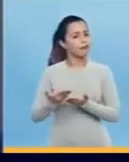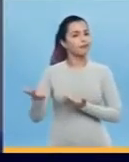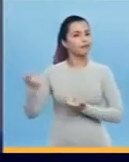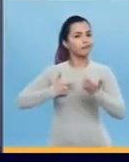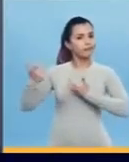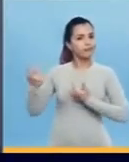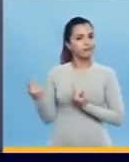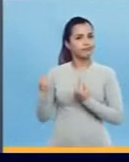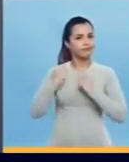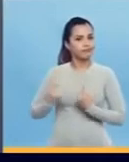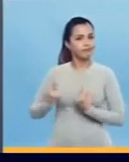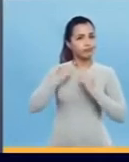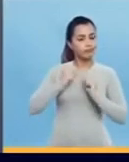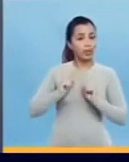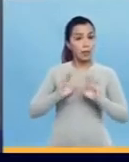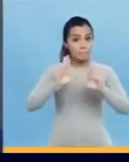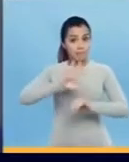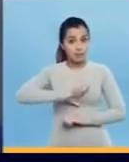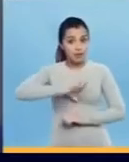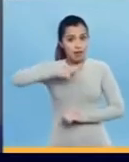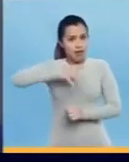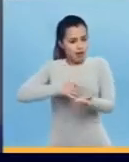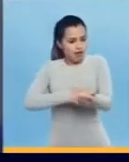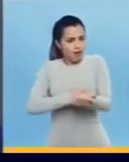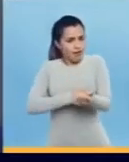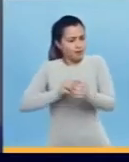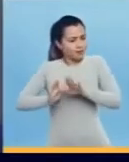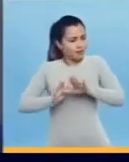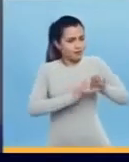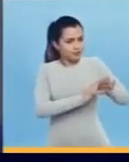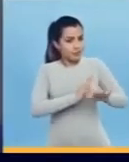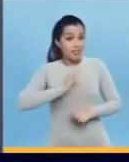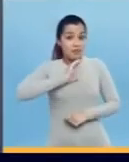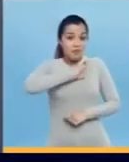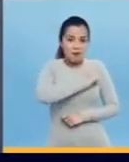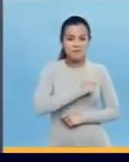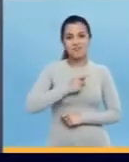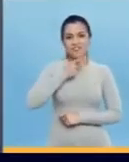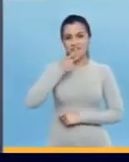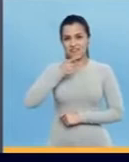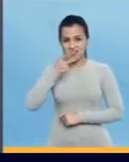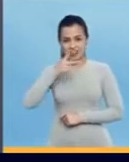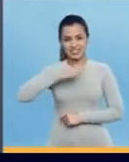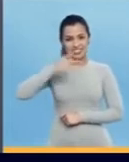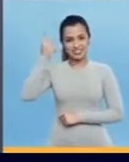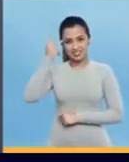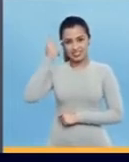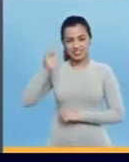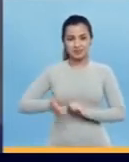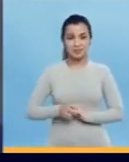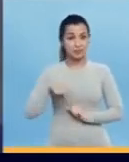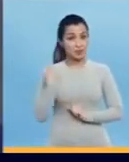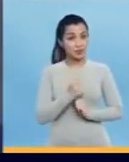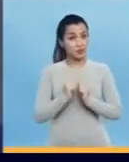vai começar Os ataques vão aparecer Mas vamos deixar A raiva de lado E vamos com amor Falar da nossa